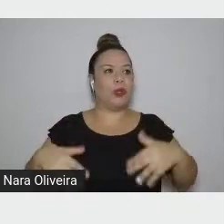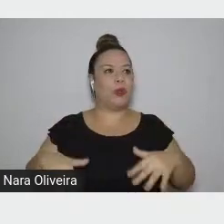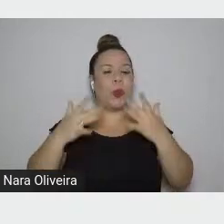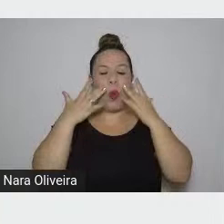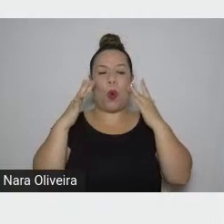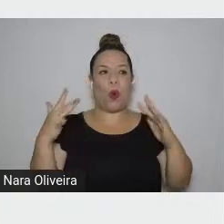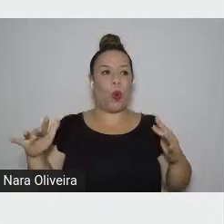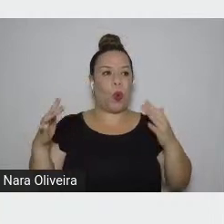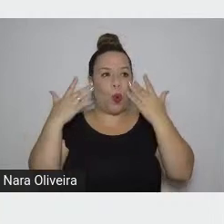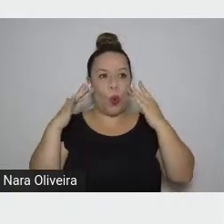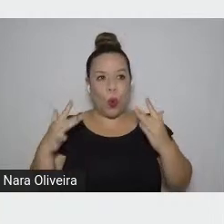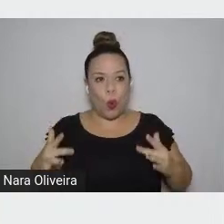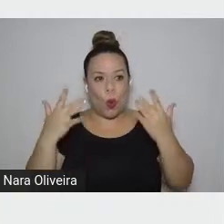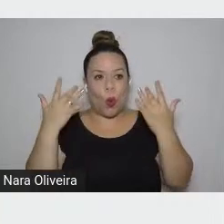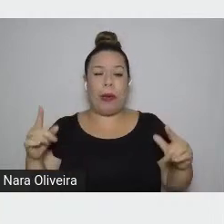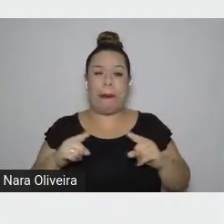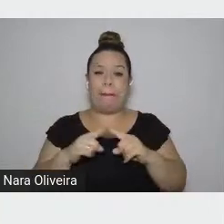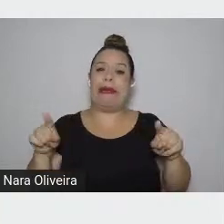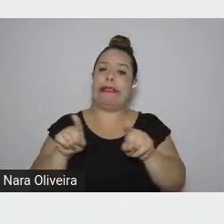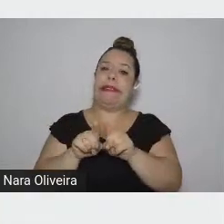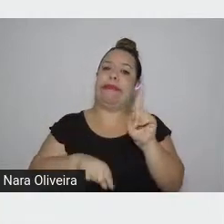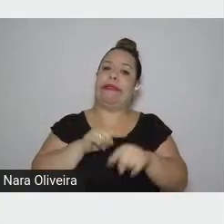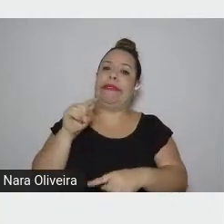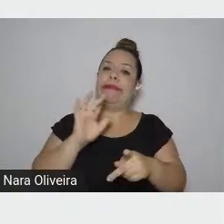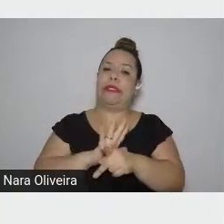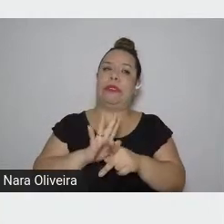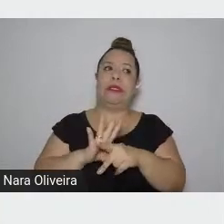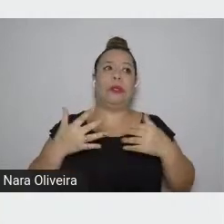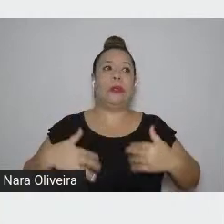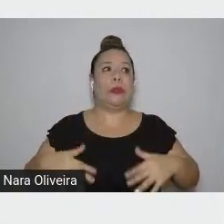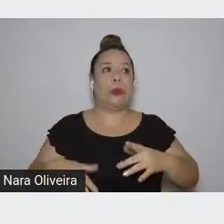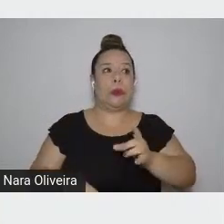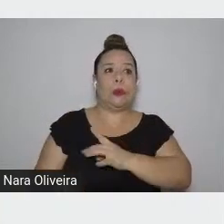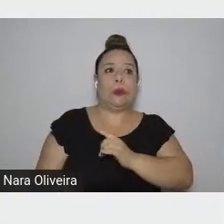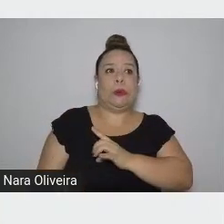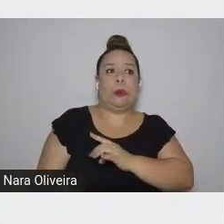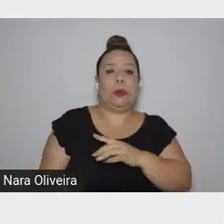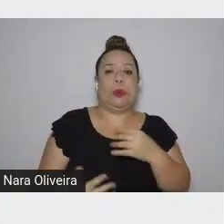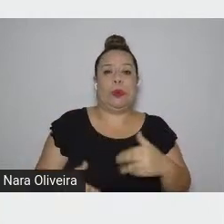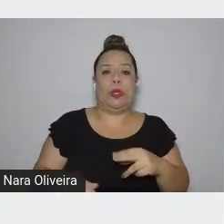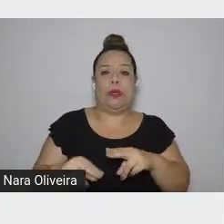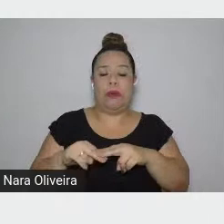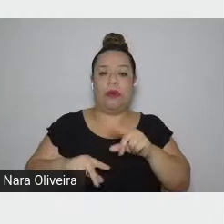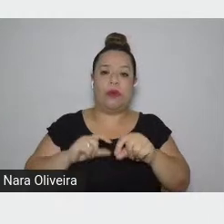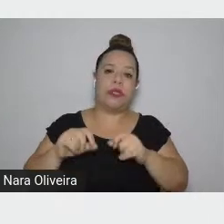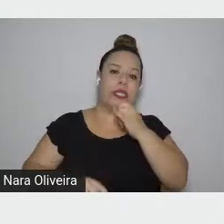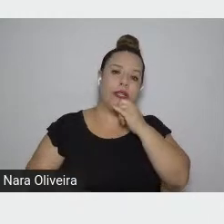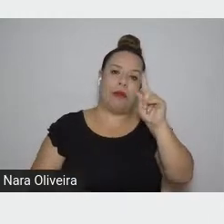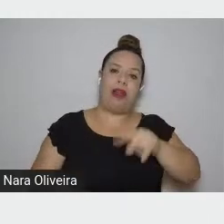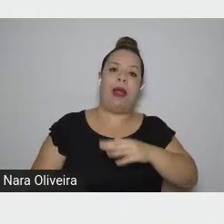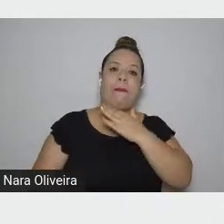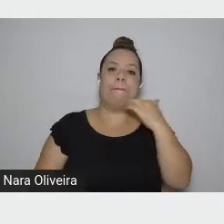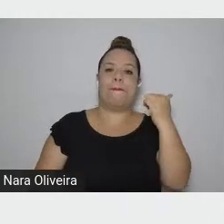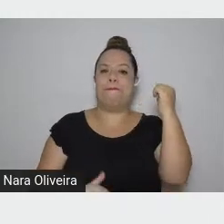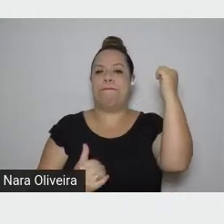e também terrível porque é o martírio de Jesus.